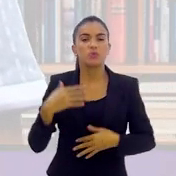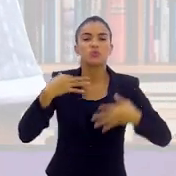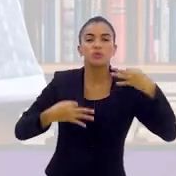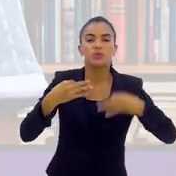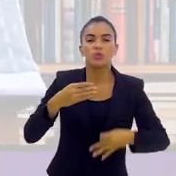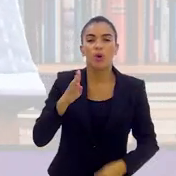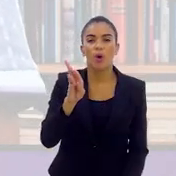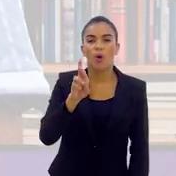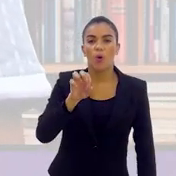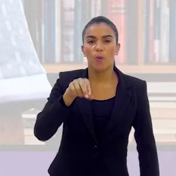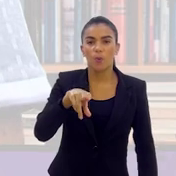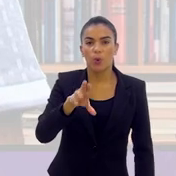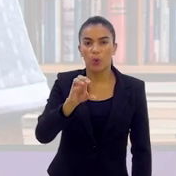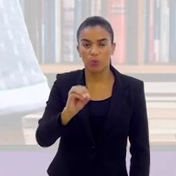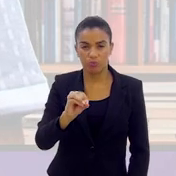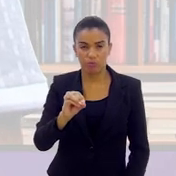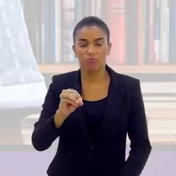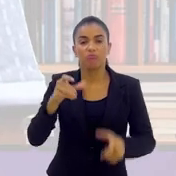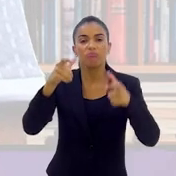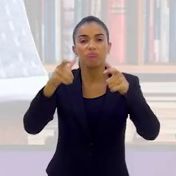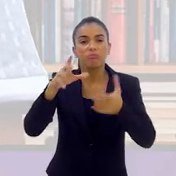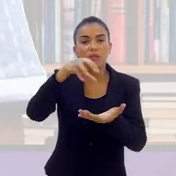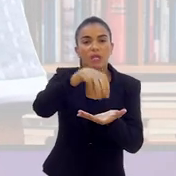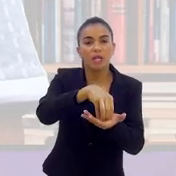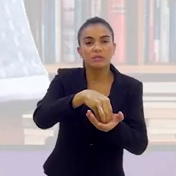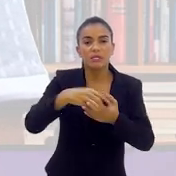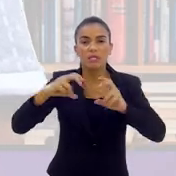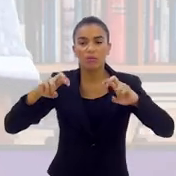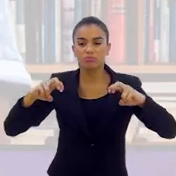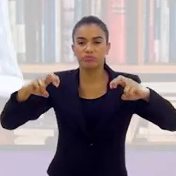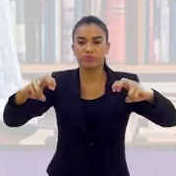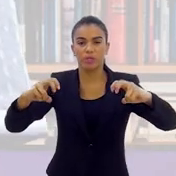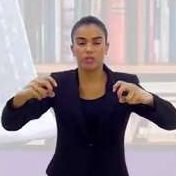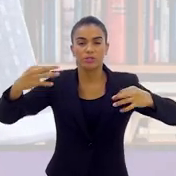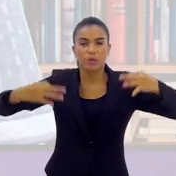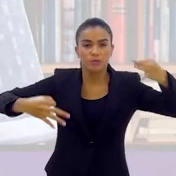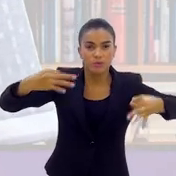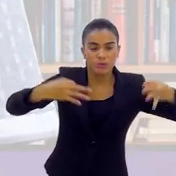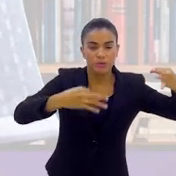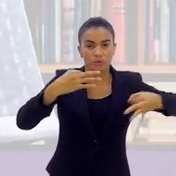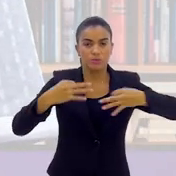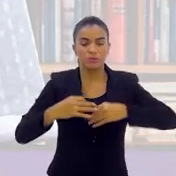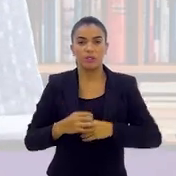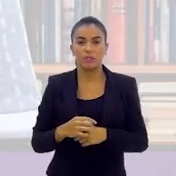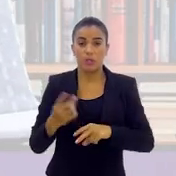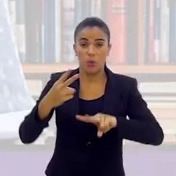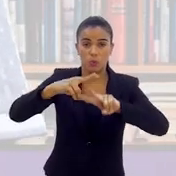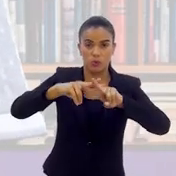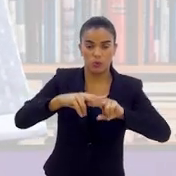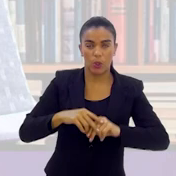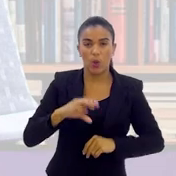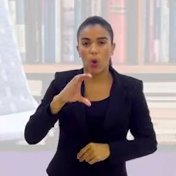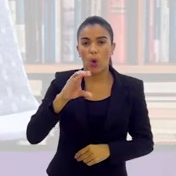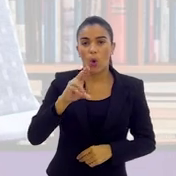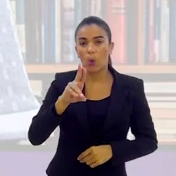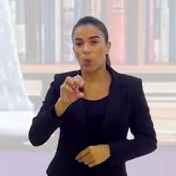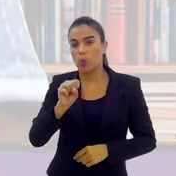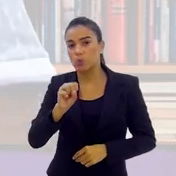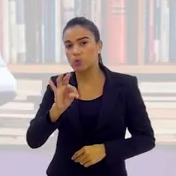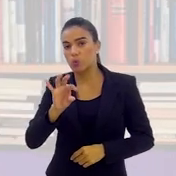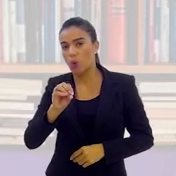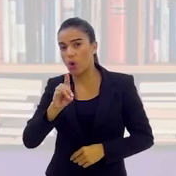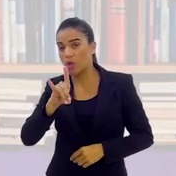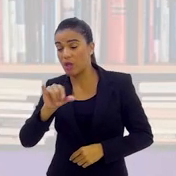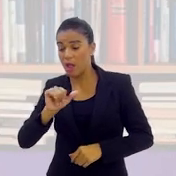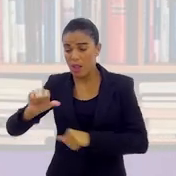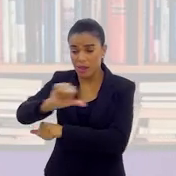juiz Bruno Rodrigues Pinto, da Central de Audiências de Custódia, pelos fatos relatados, por aquilo que aconteceu, ele